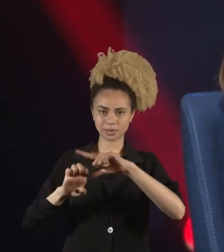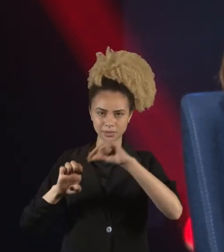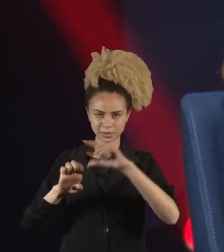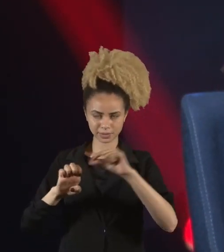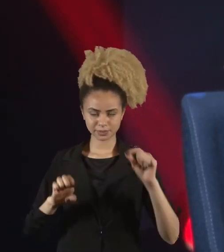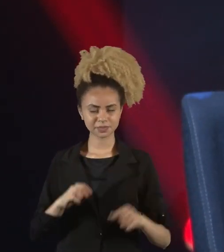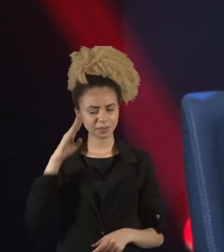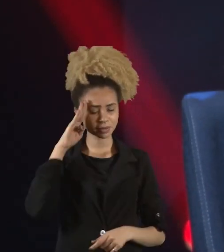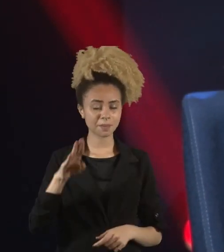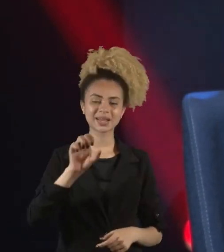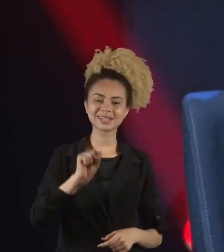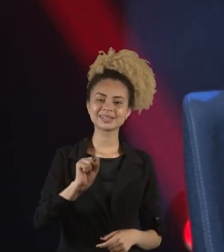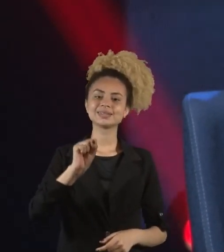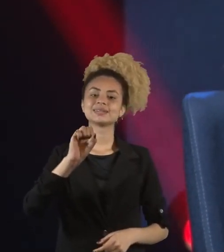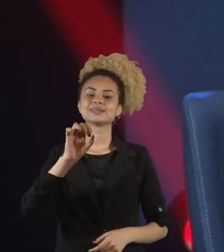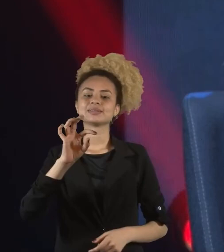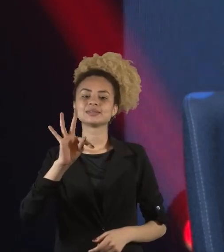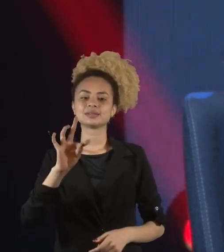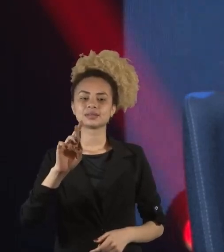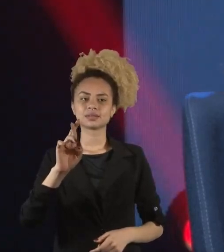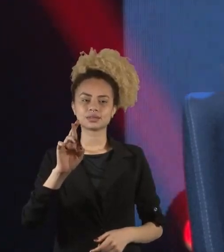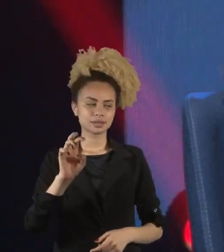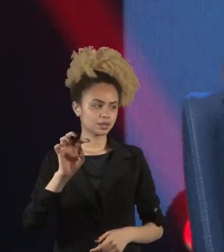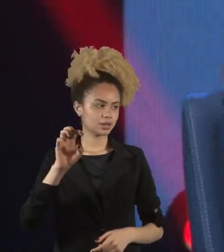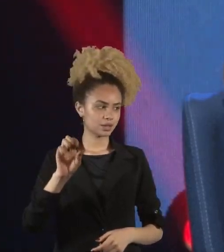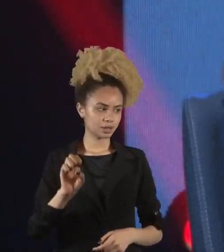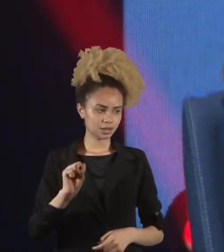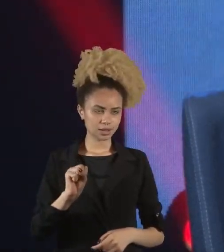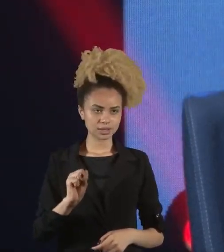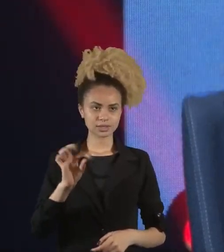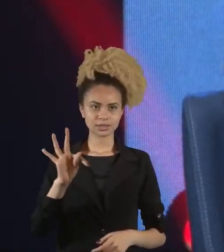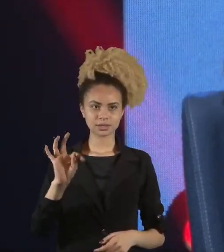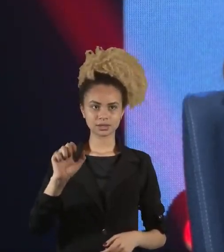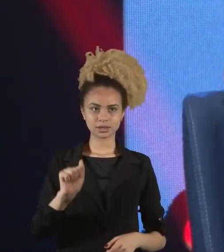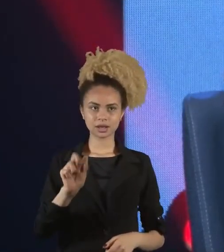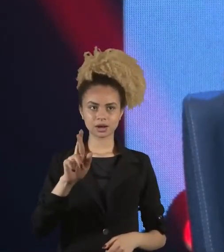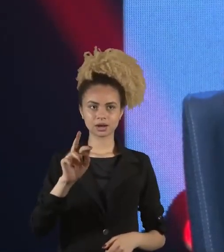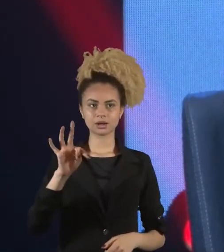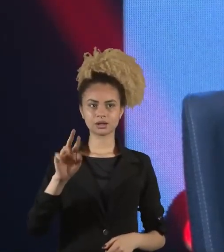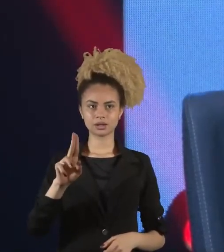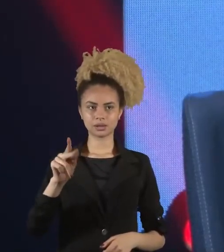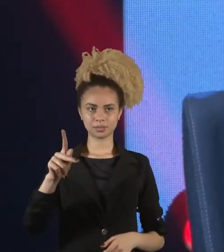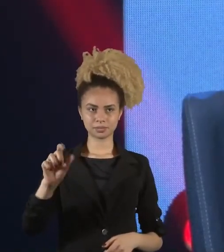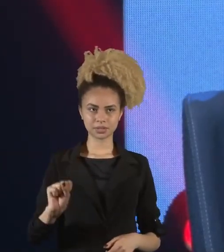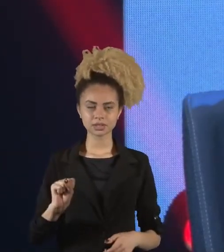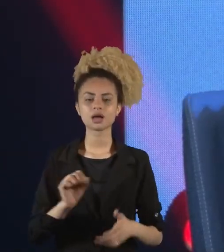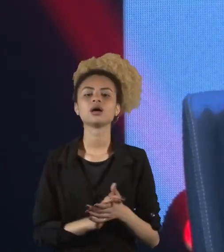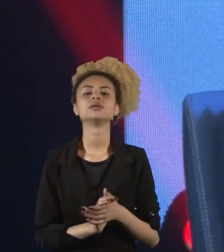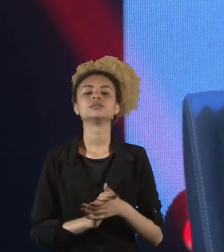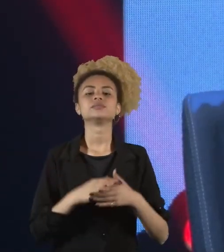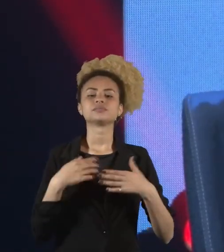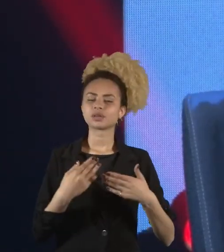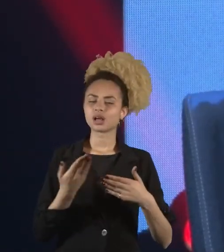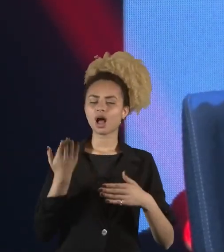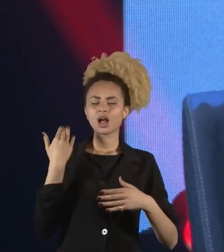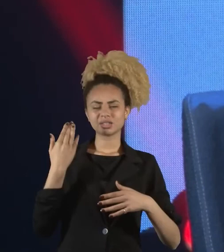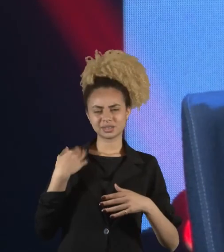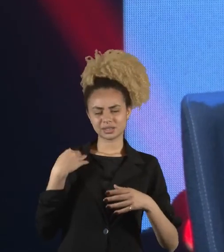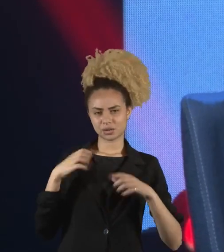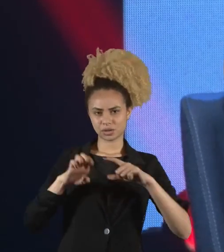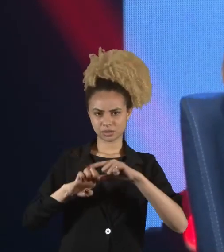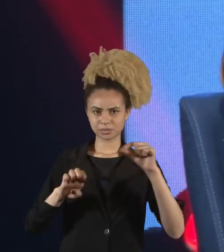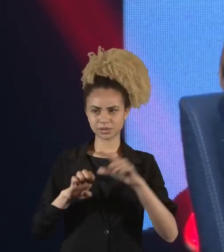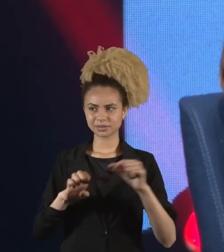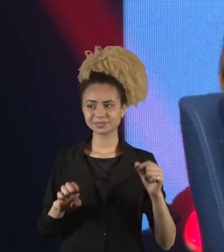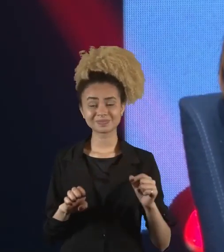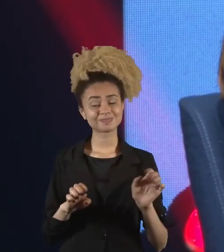Eu trabalhei numa startup que era investida de grandes venture capitals antes de eu empreender, de eu ter meu próprio empreendimento. E,